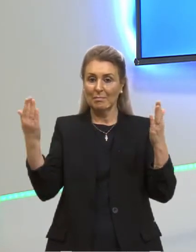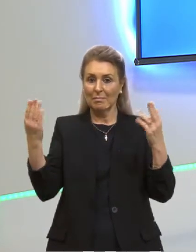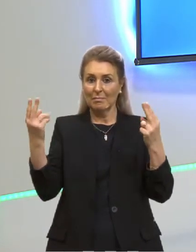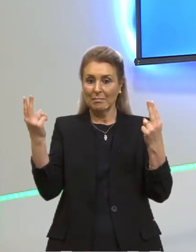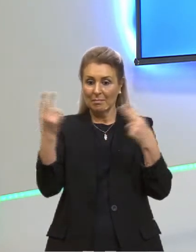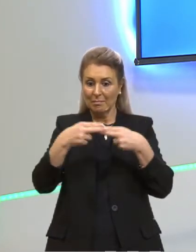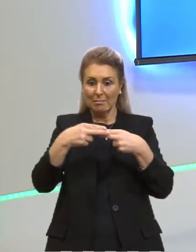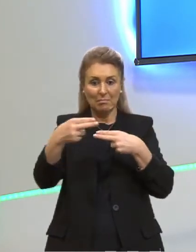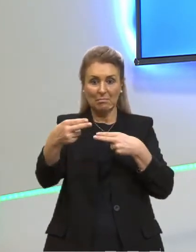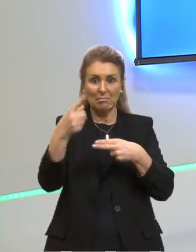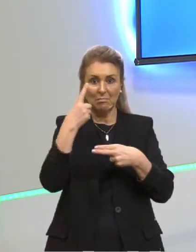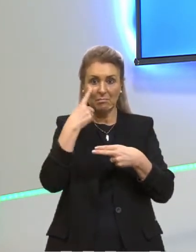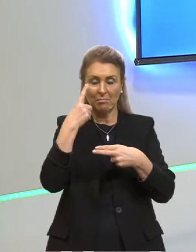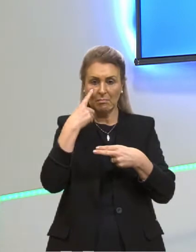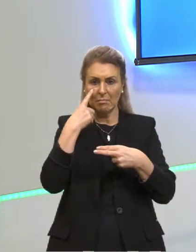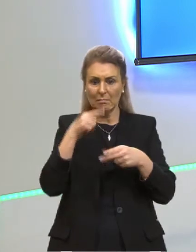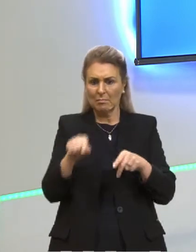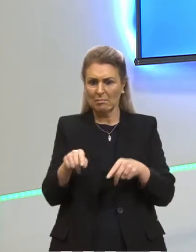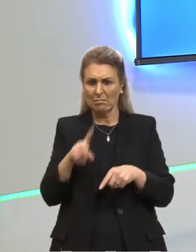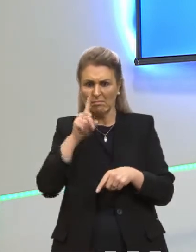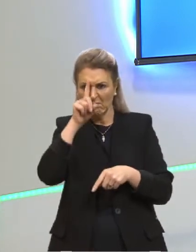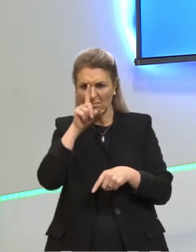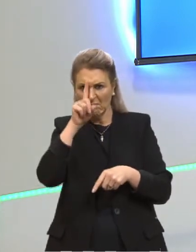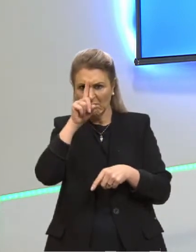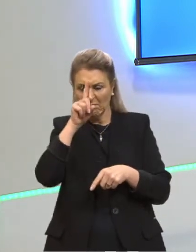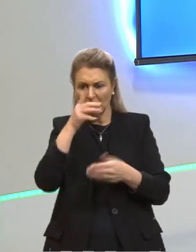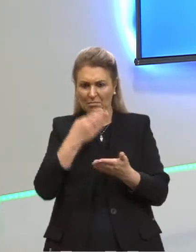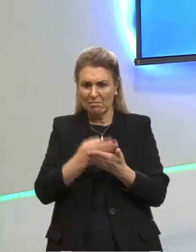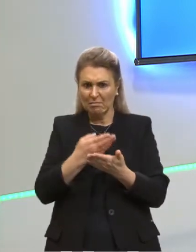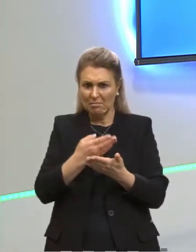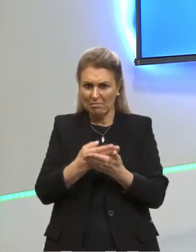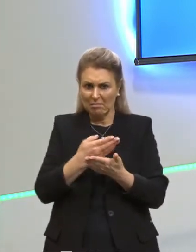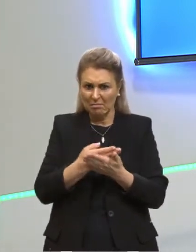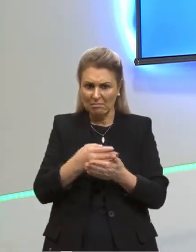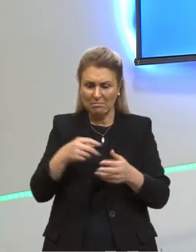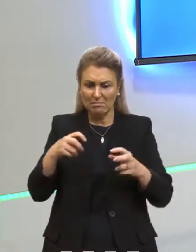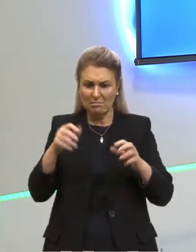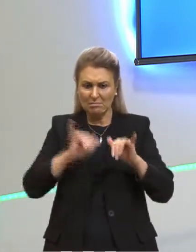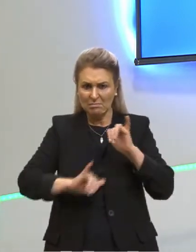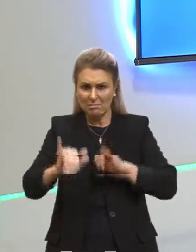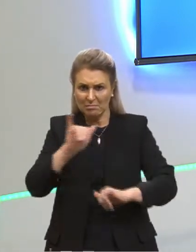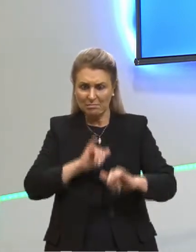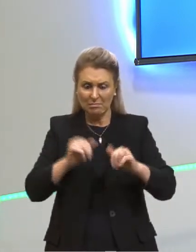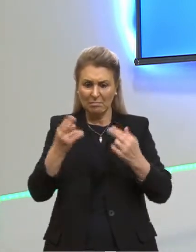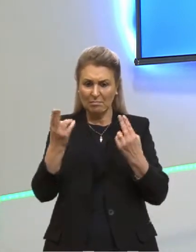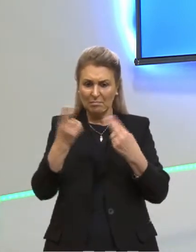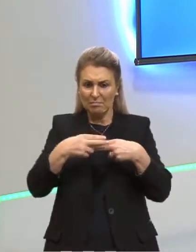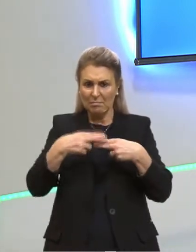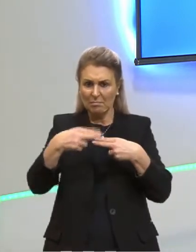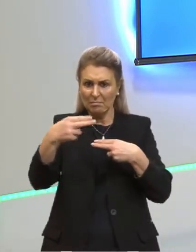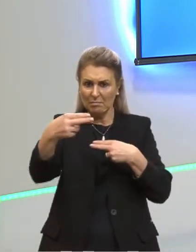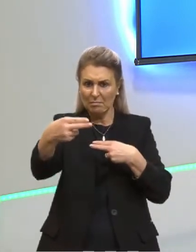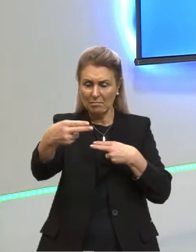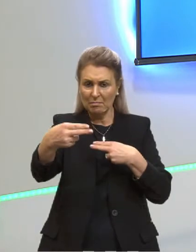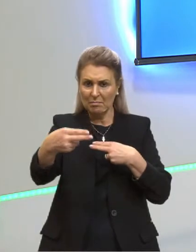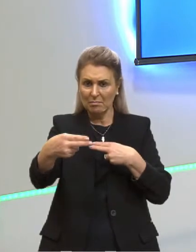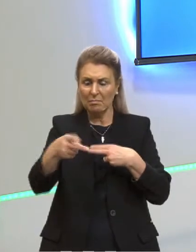não enxerga. Ah, mas radiação não é perigosa? Eu vi na aula do professor Rui, de Química, que radiação é